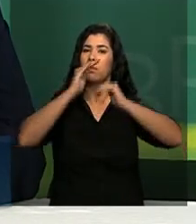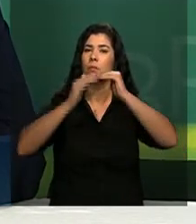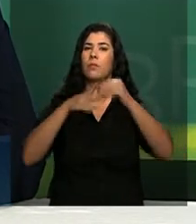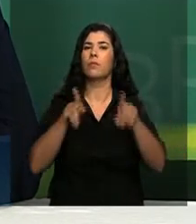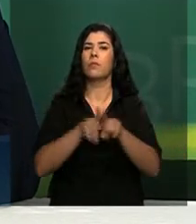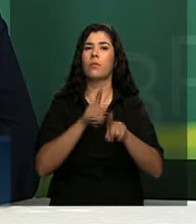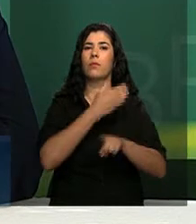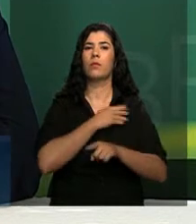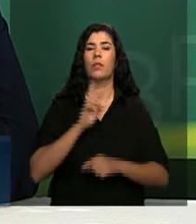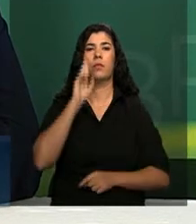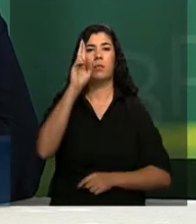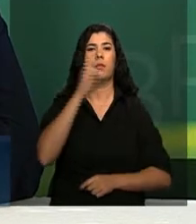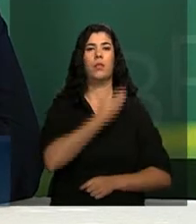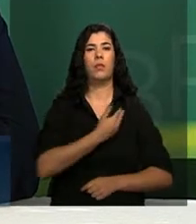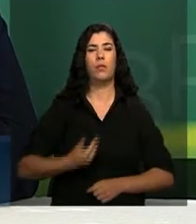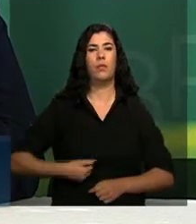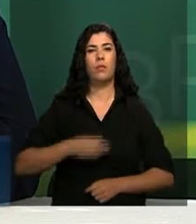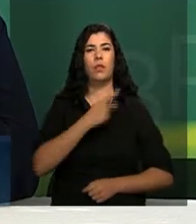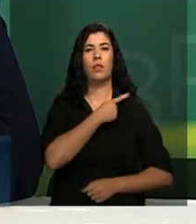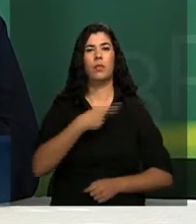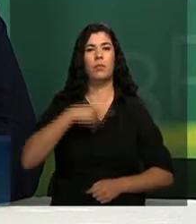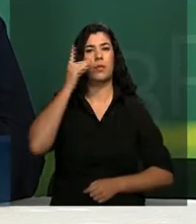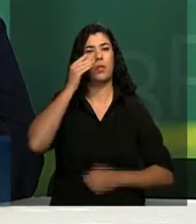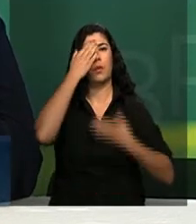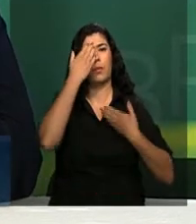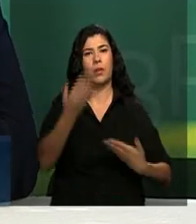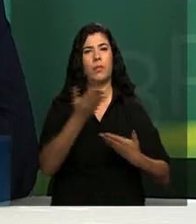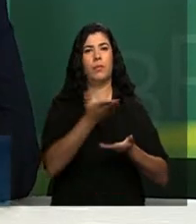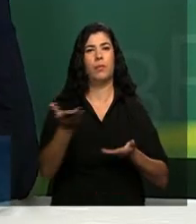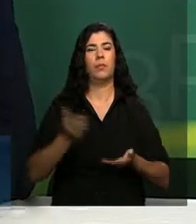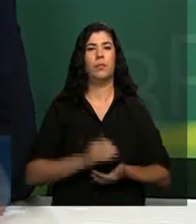do governo da presidenta Dilma. Muito obrigado.